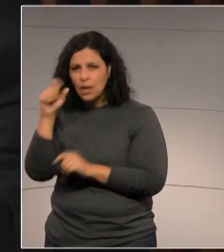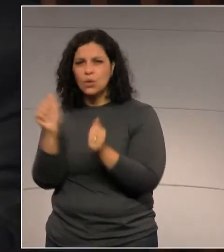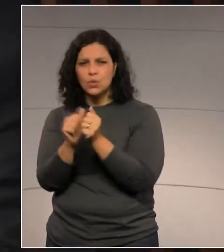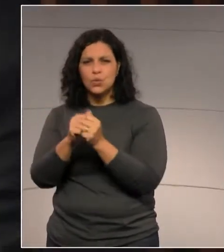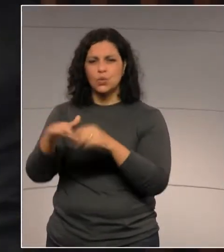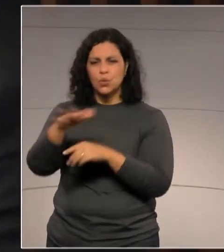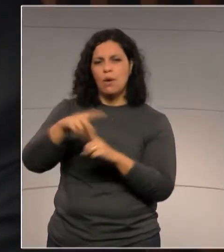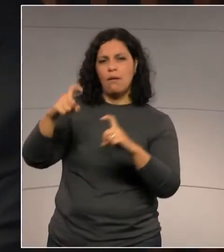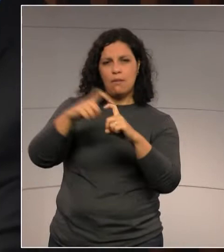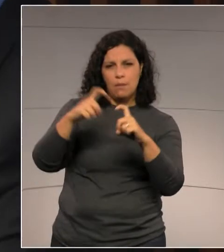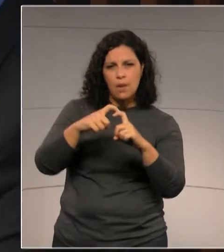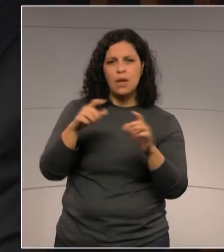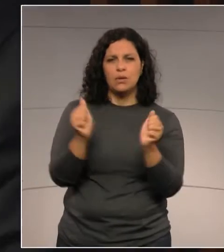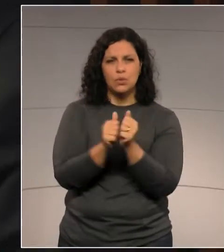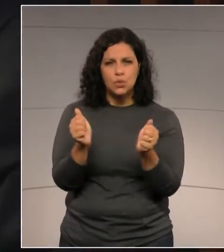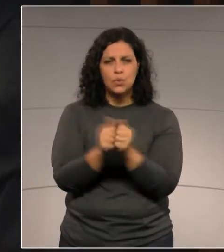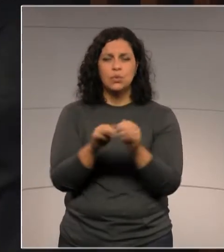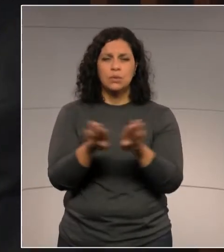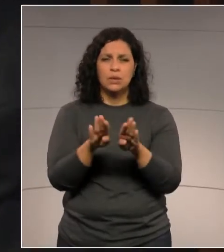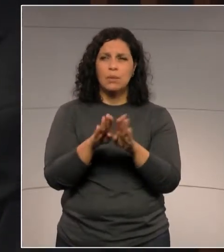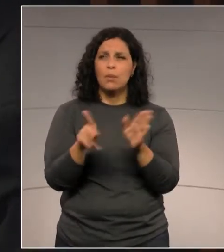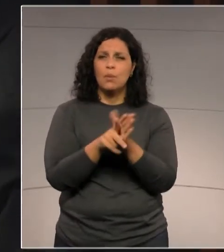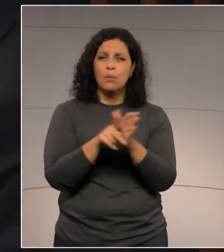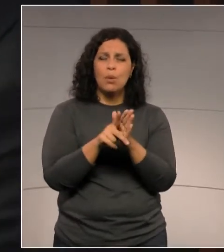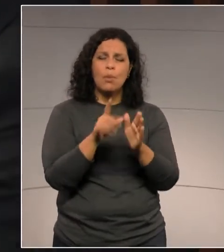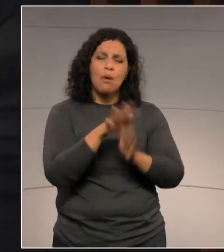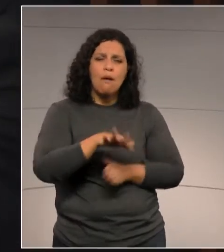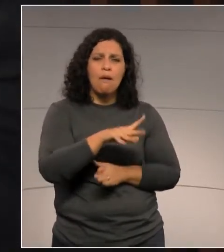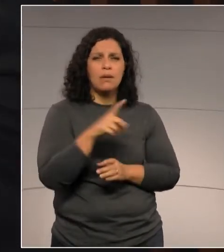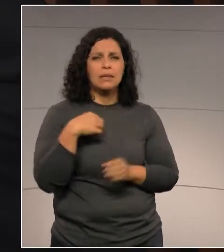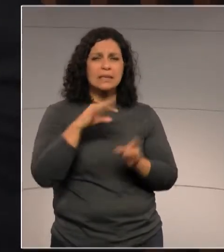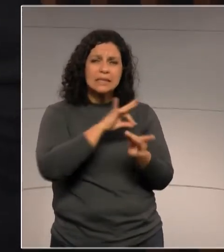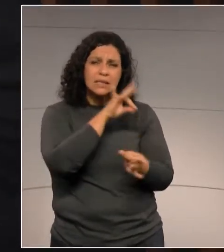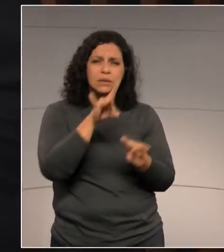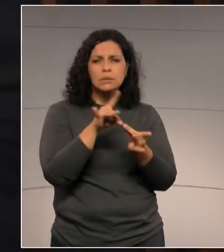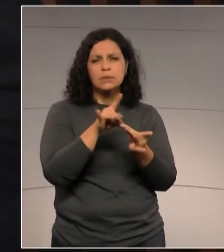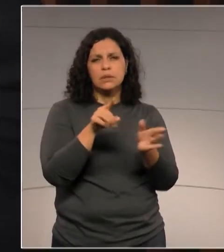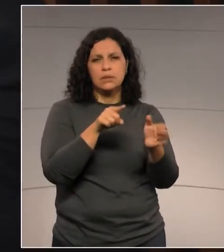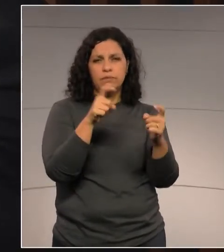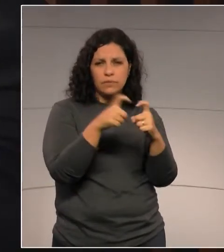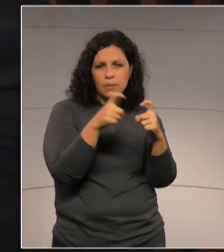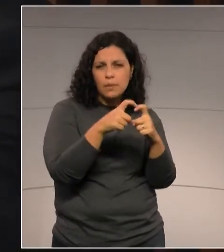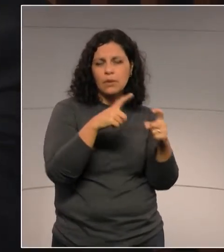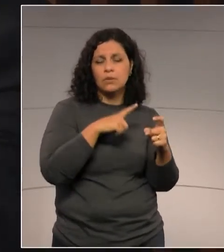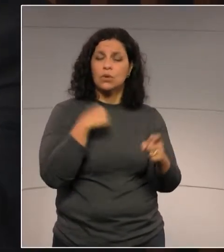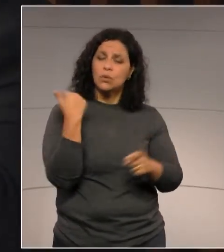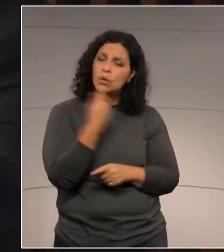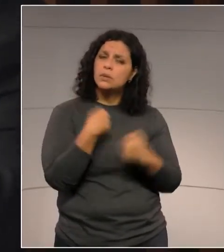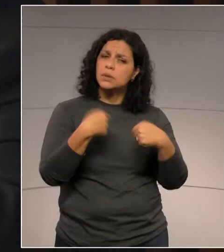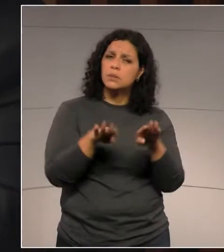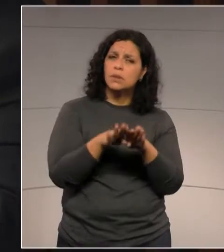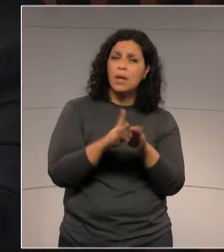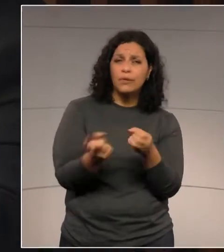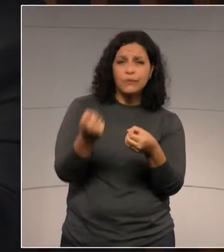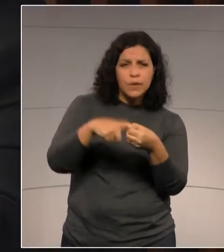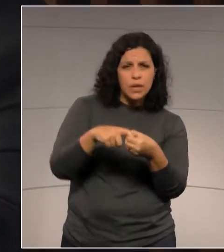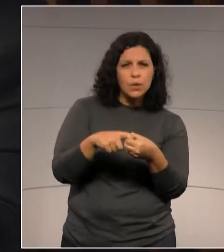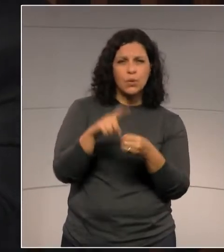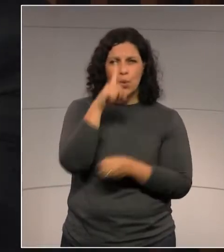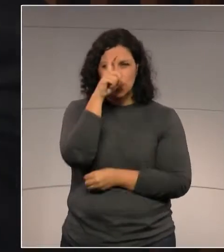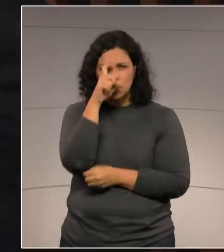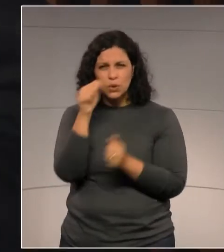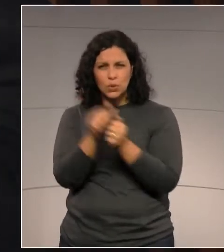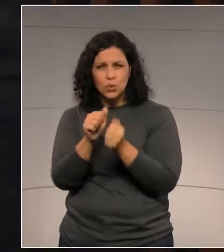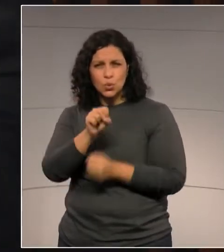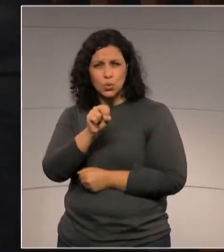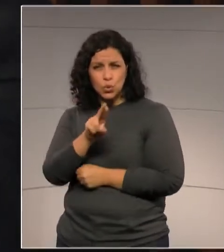especializados na área da patologia, ou nós temos que ter, de fato, como no sistema, no SUS,